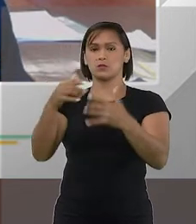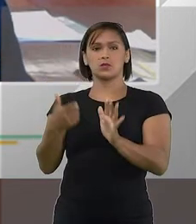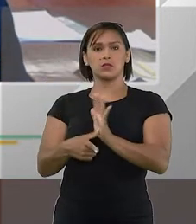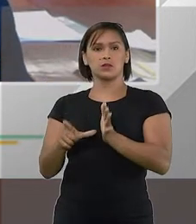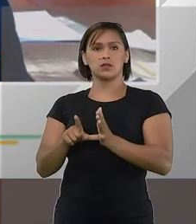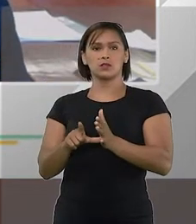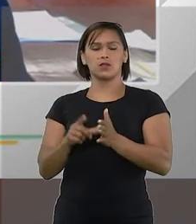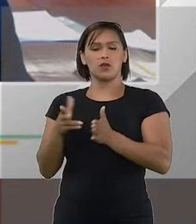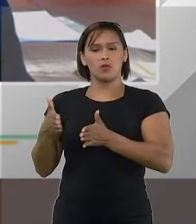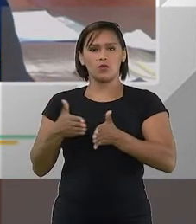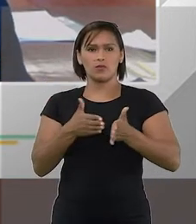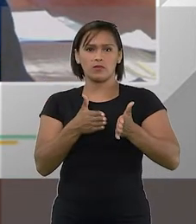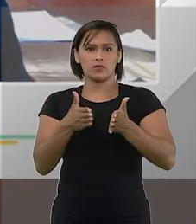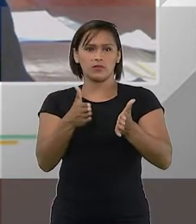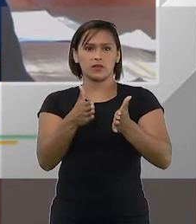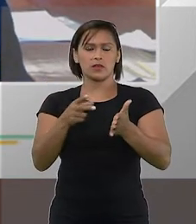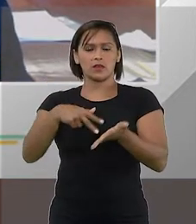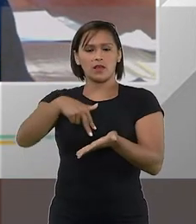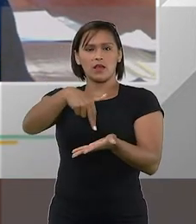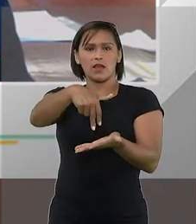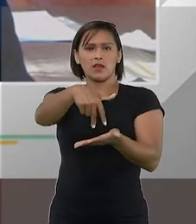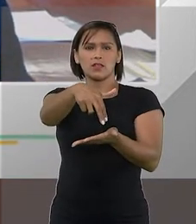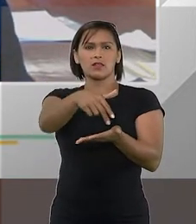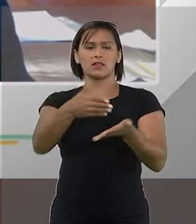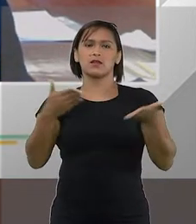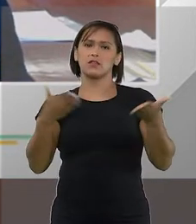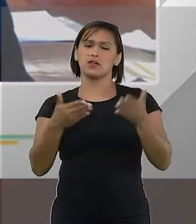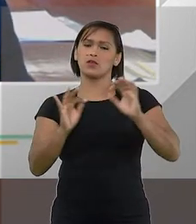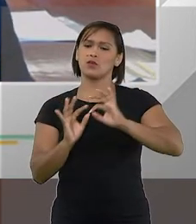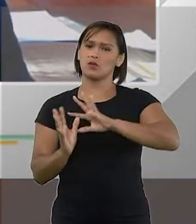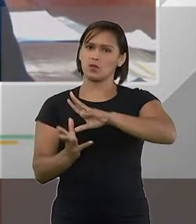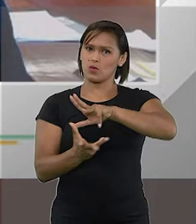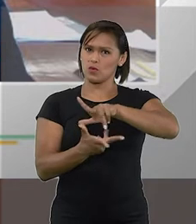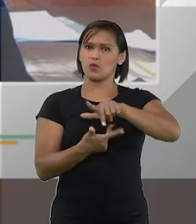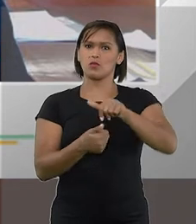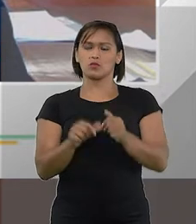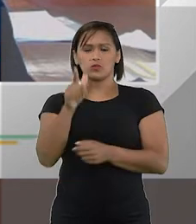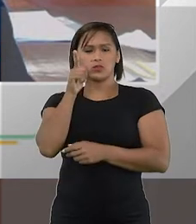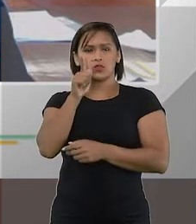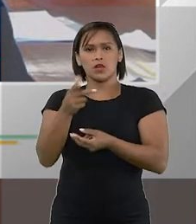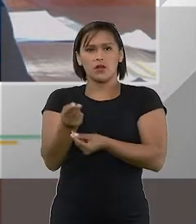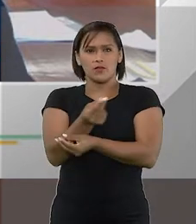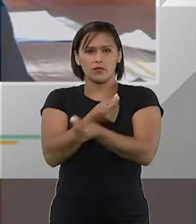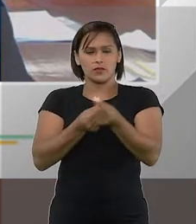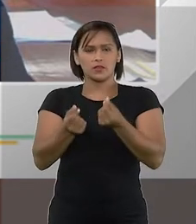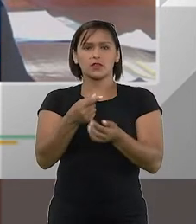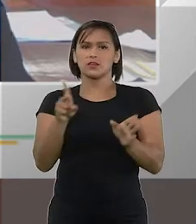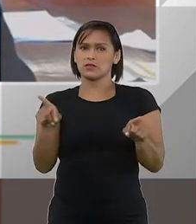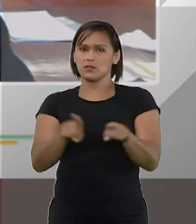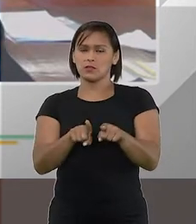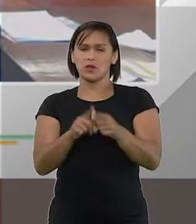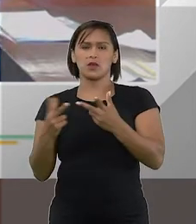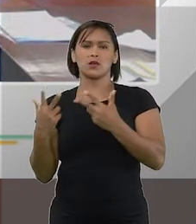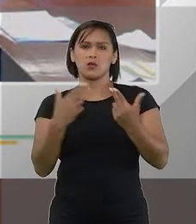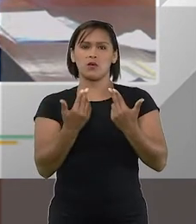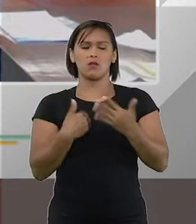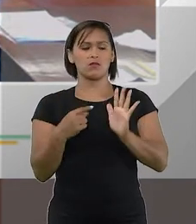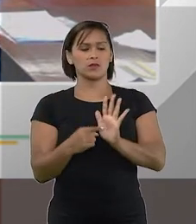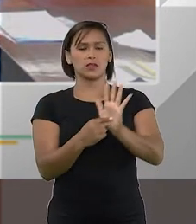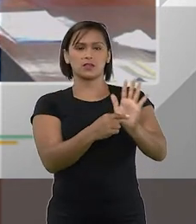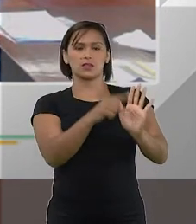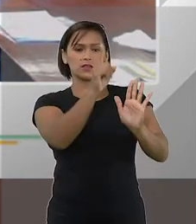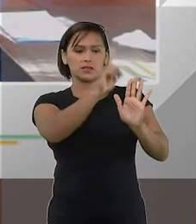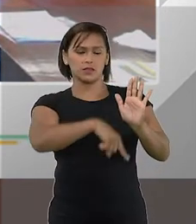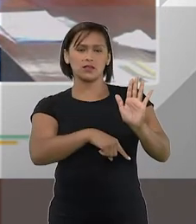nós estamos andando conforme o mundo das finanças está andando, ou seja, trazer